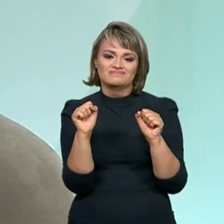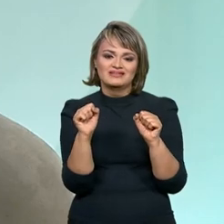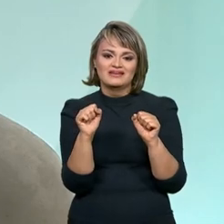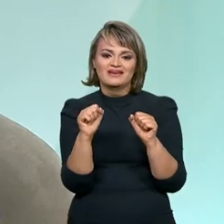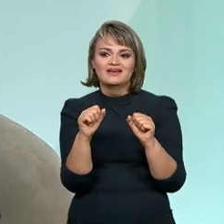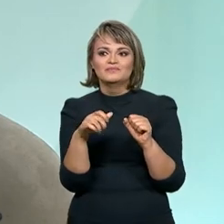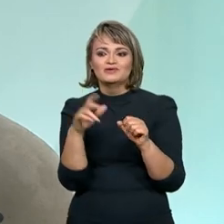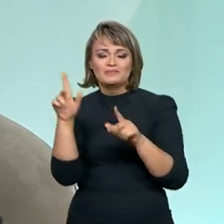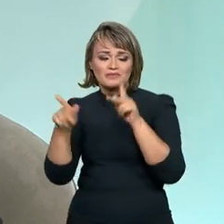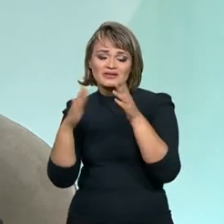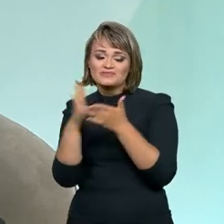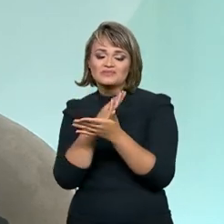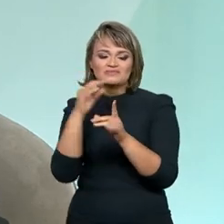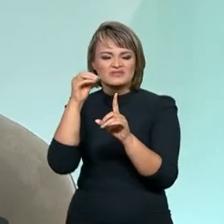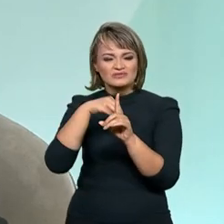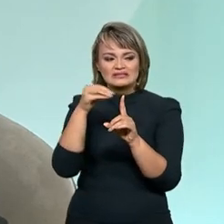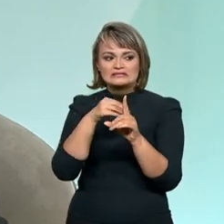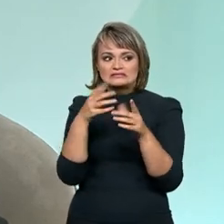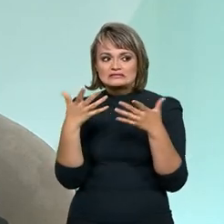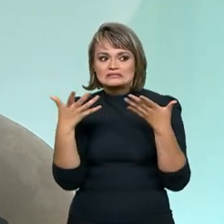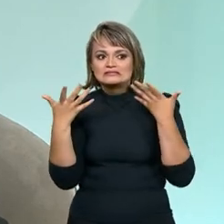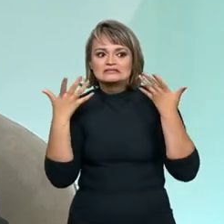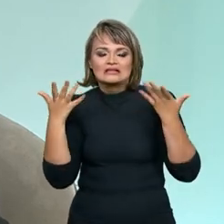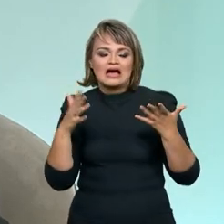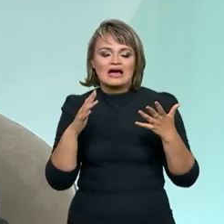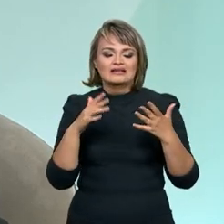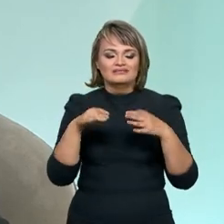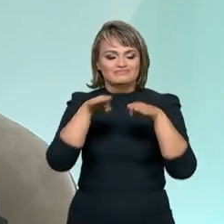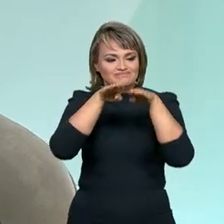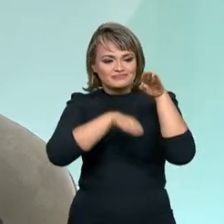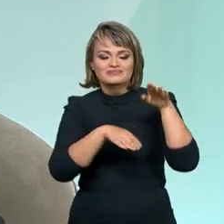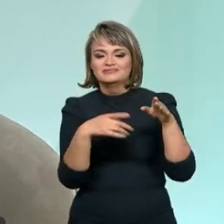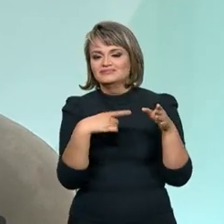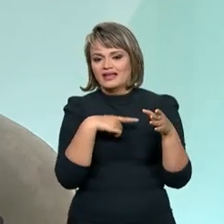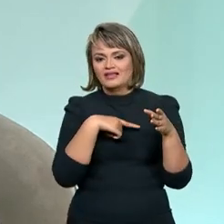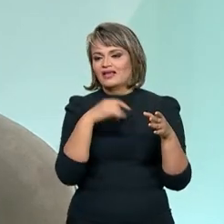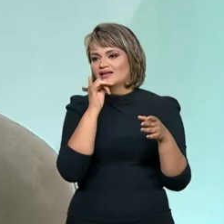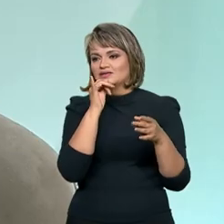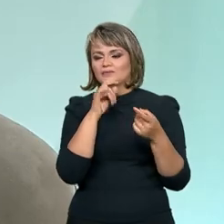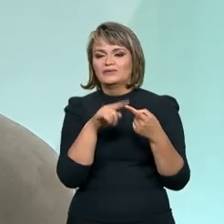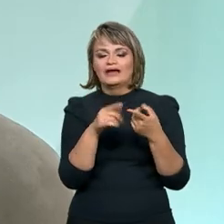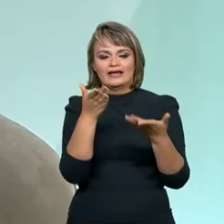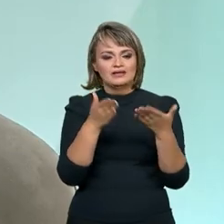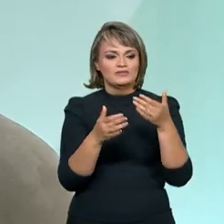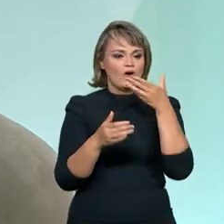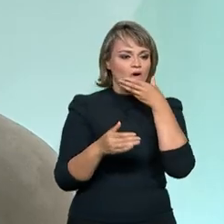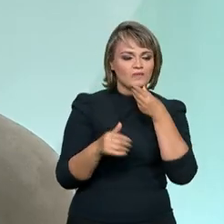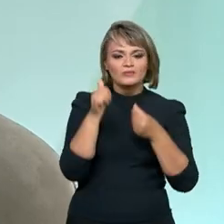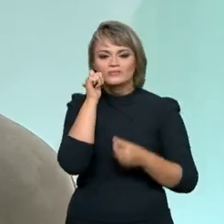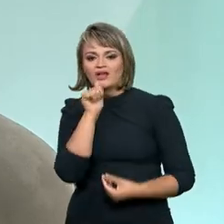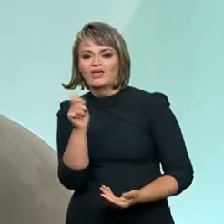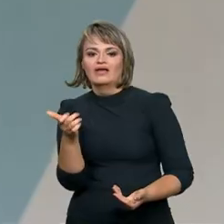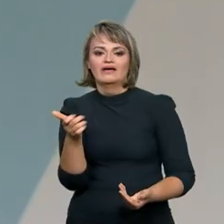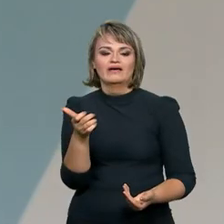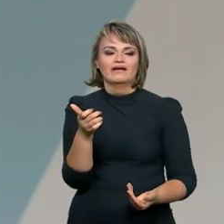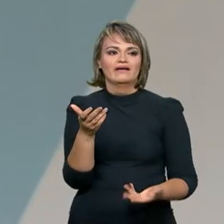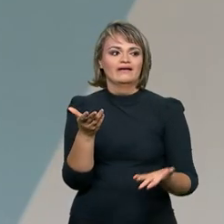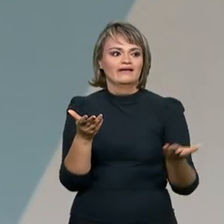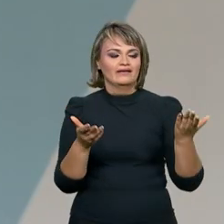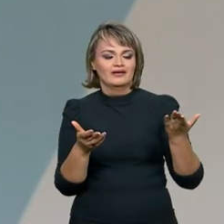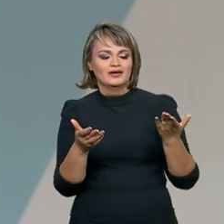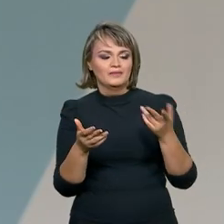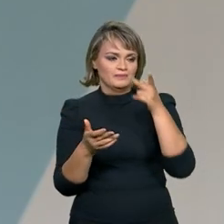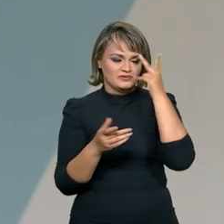vulneráveis e que estão mais expostos à condição de desigualdade. Por exemplo, equilíbrio entre homens e mulheres, entre